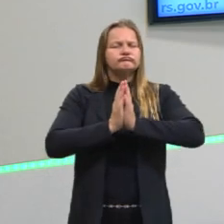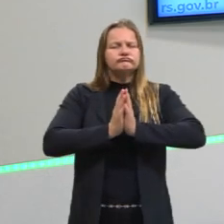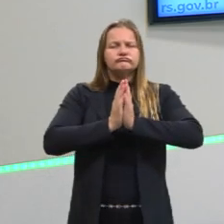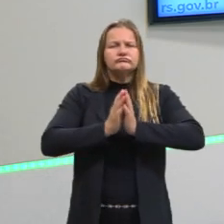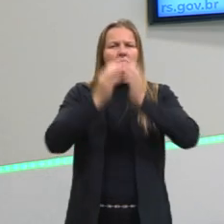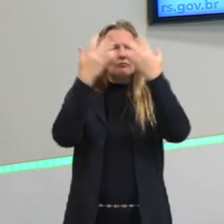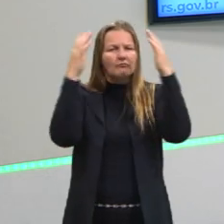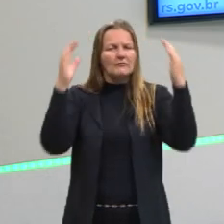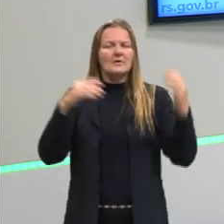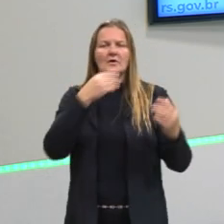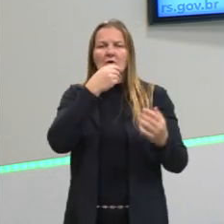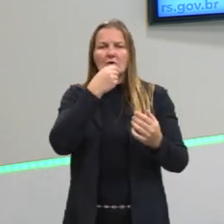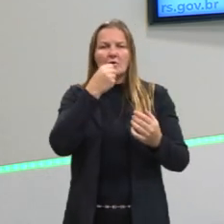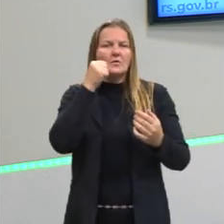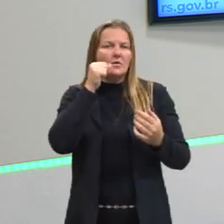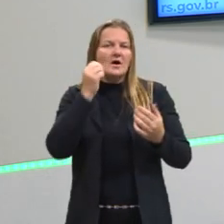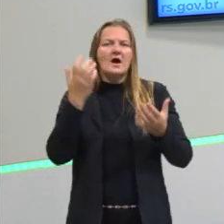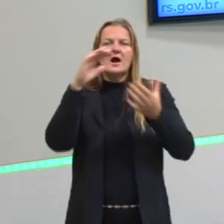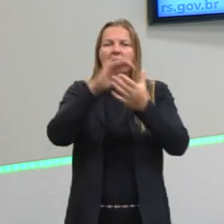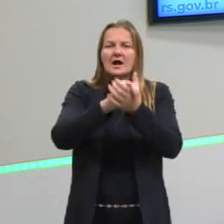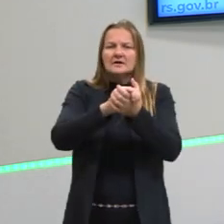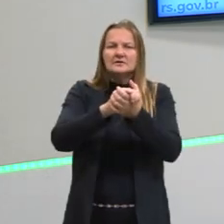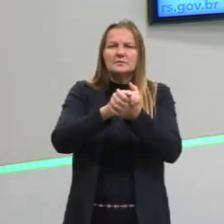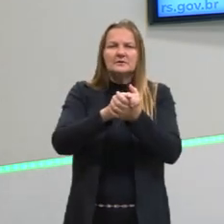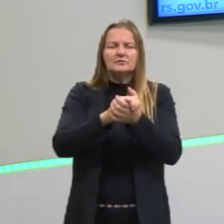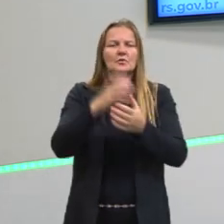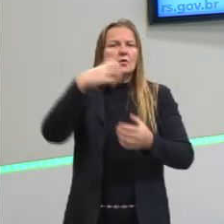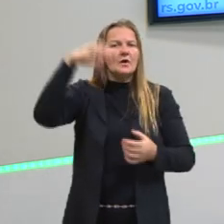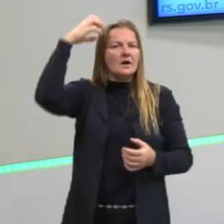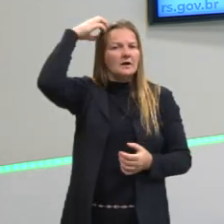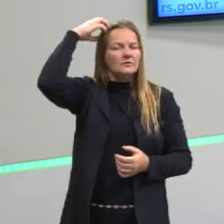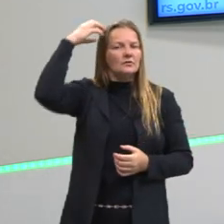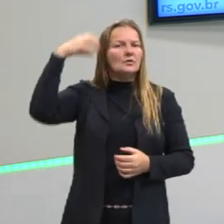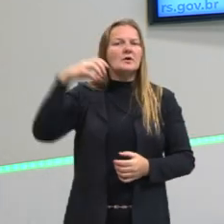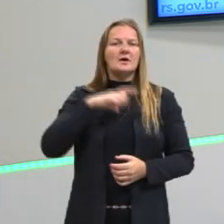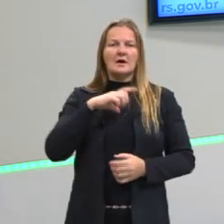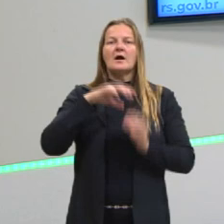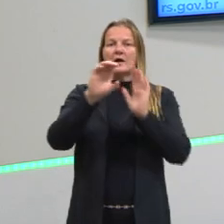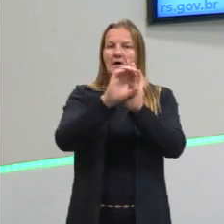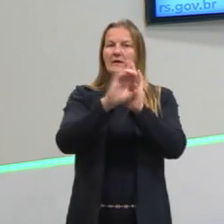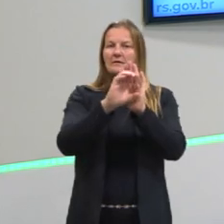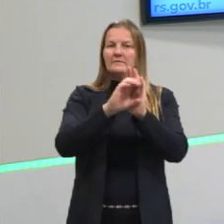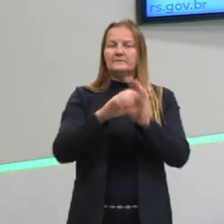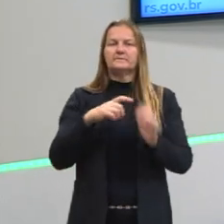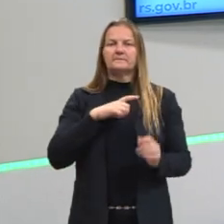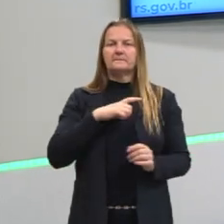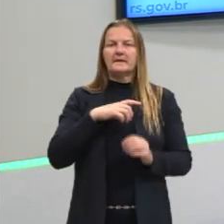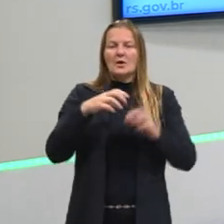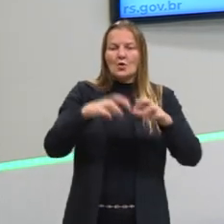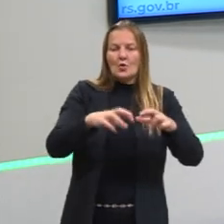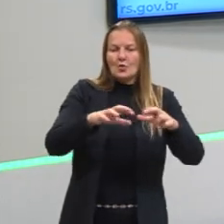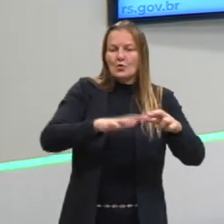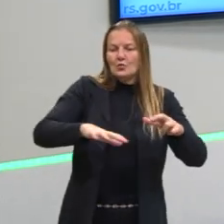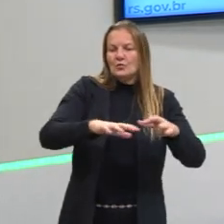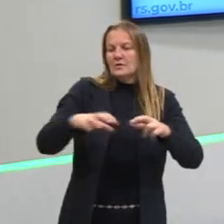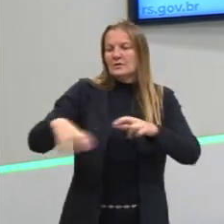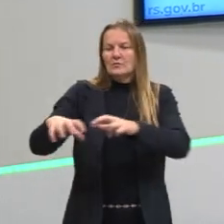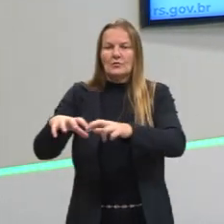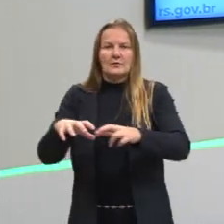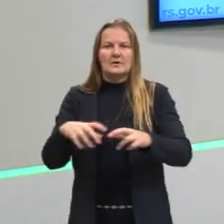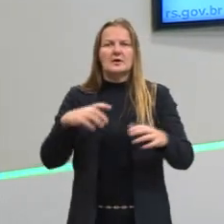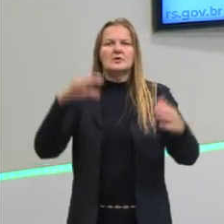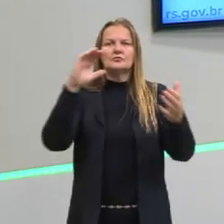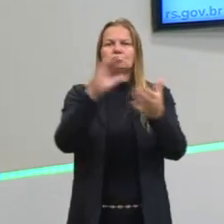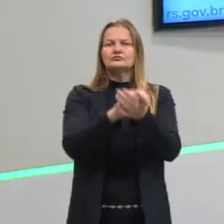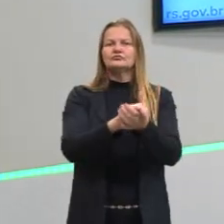celebra o casamento deles, né, esses reis católicos. Cada um era rei de um desses reinos, né, e daí quando